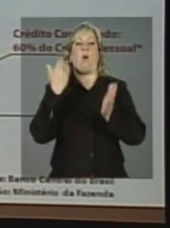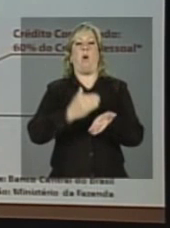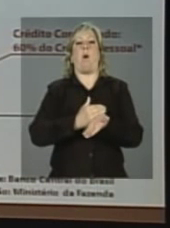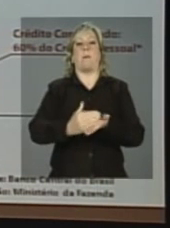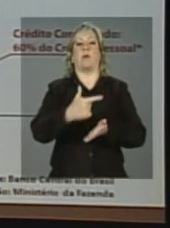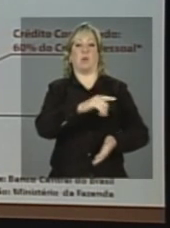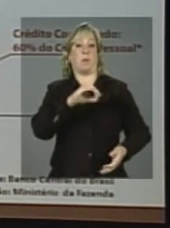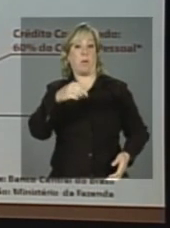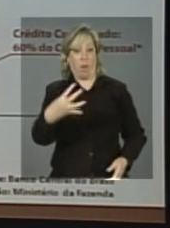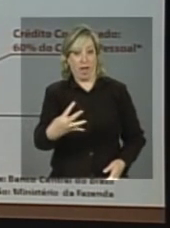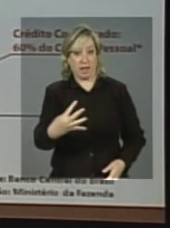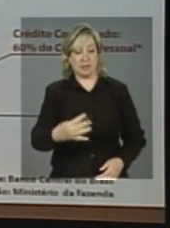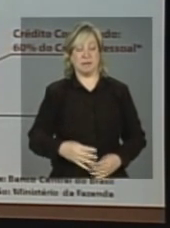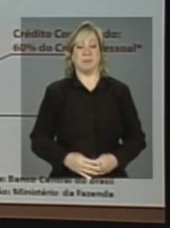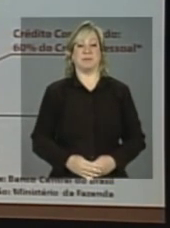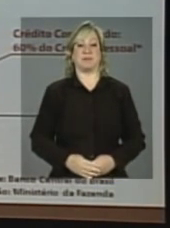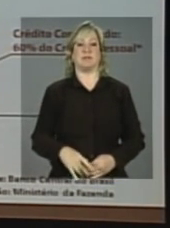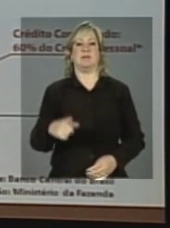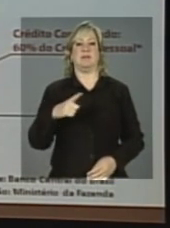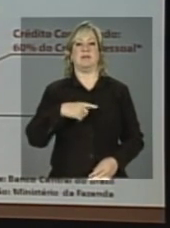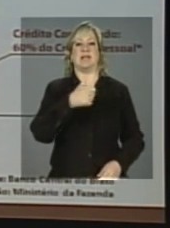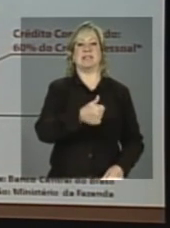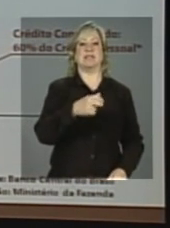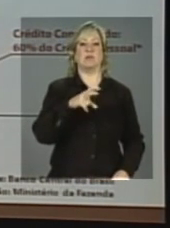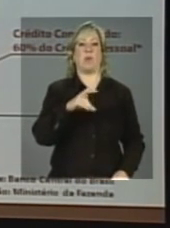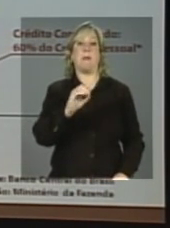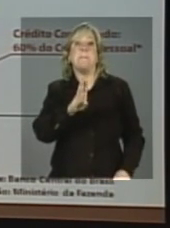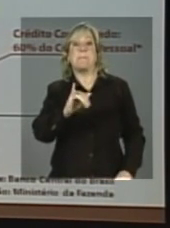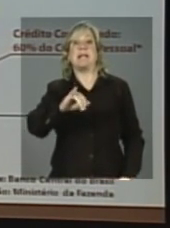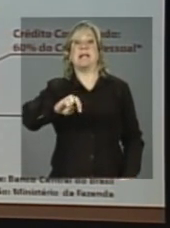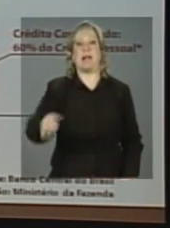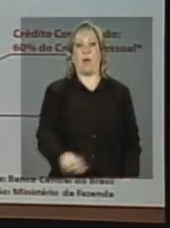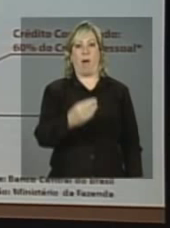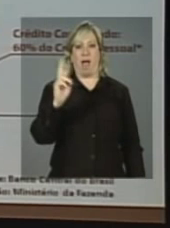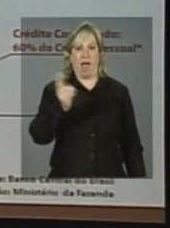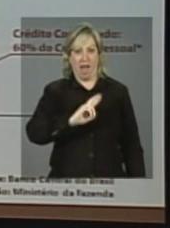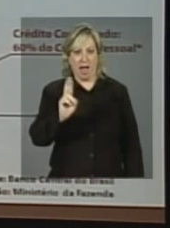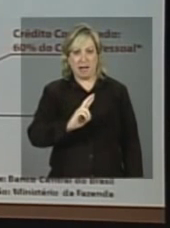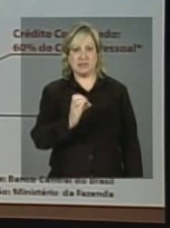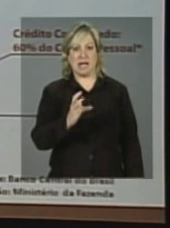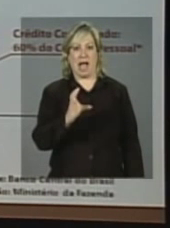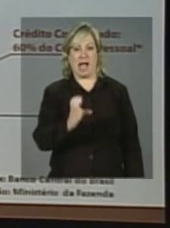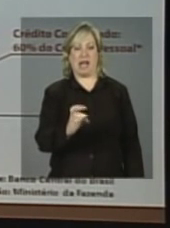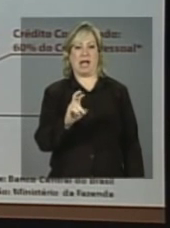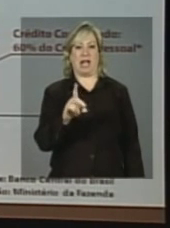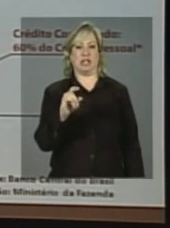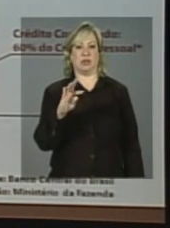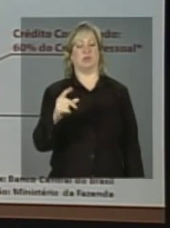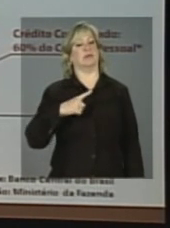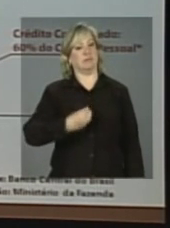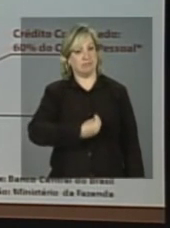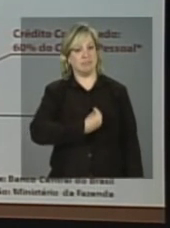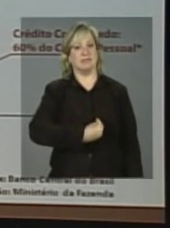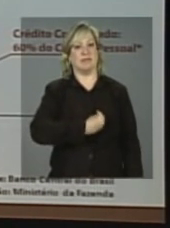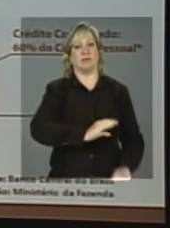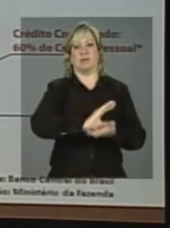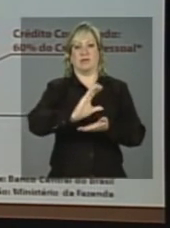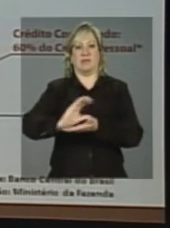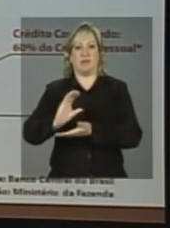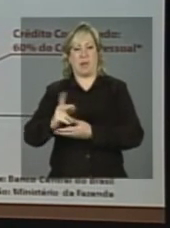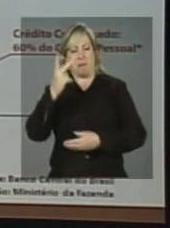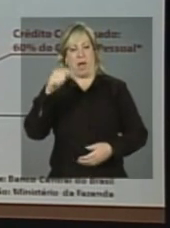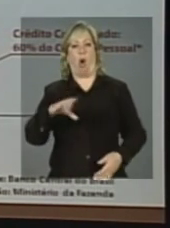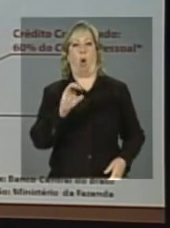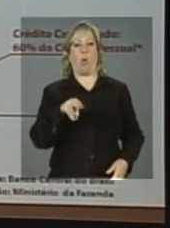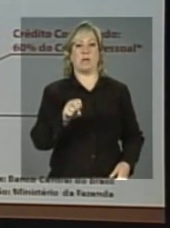2004. São 150 bilhões de reais de crédito existentes para o crédito